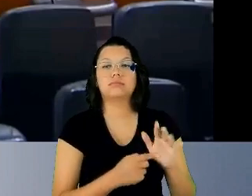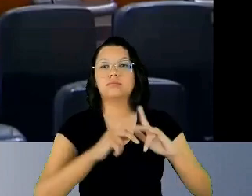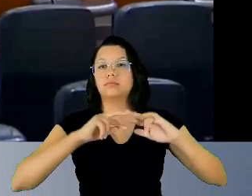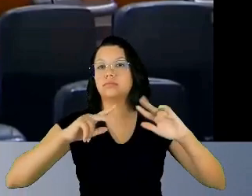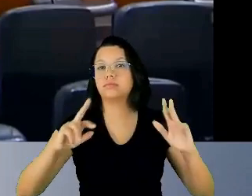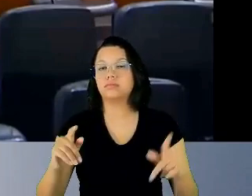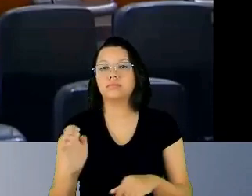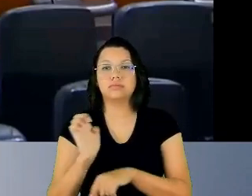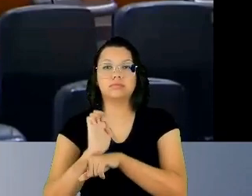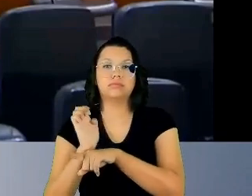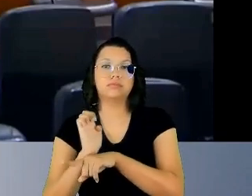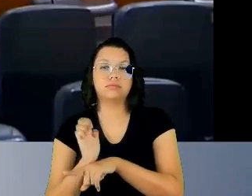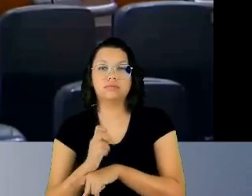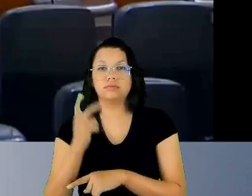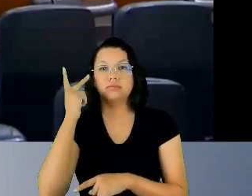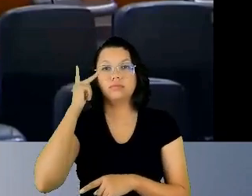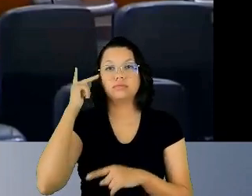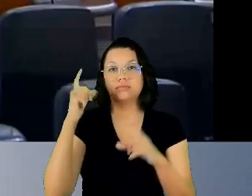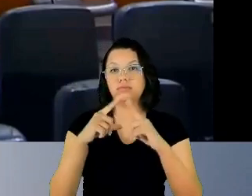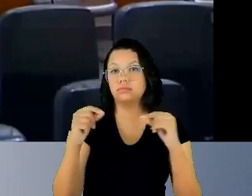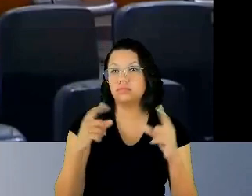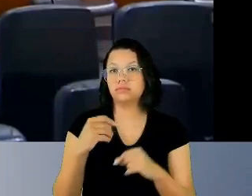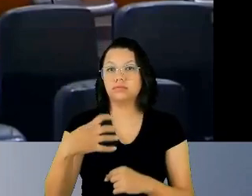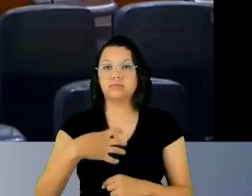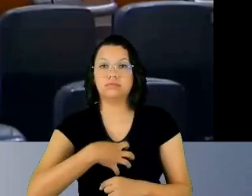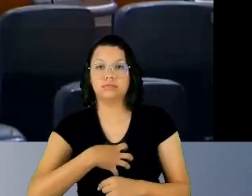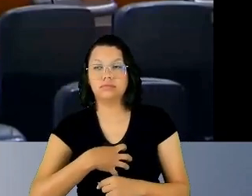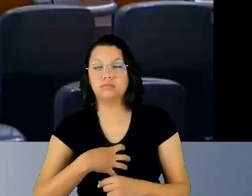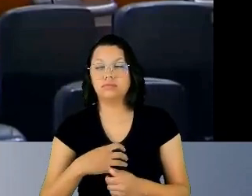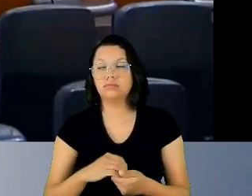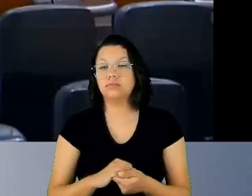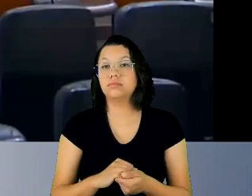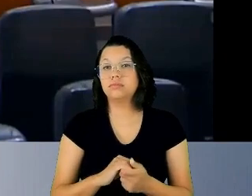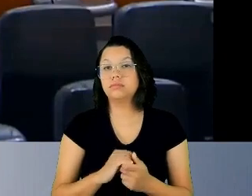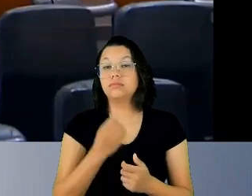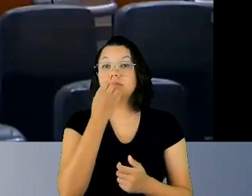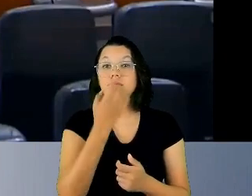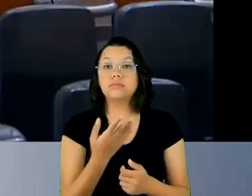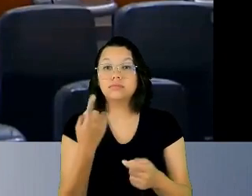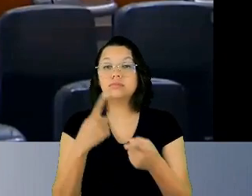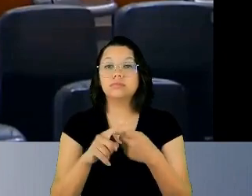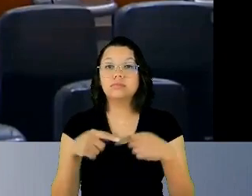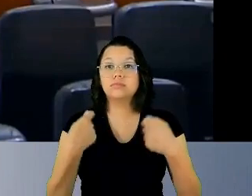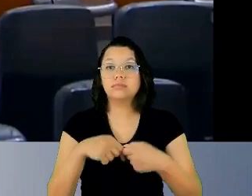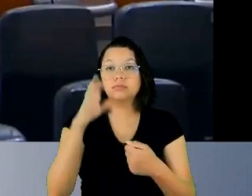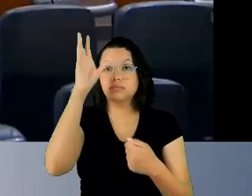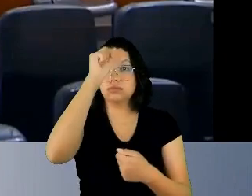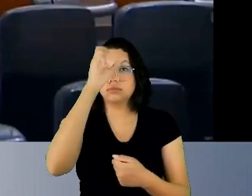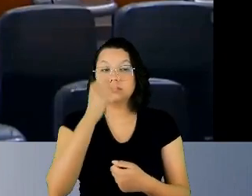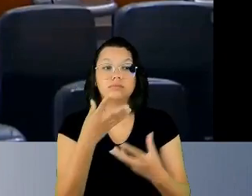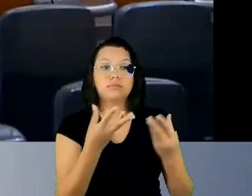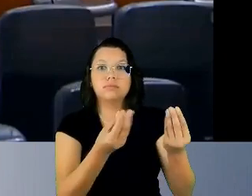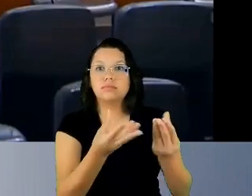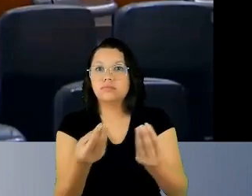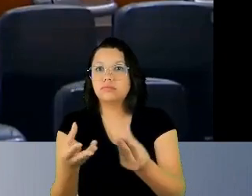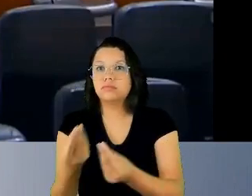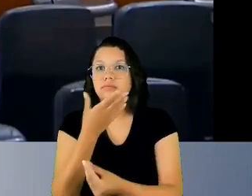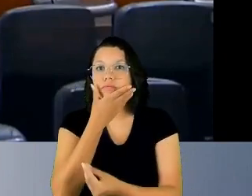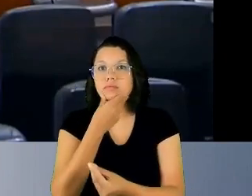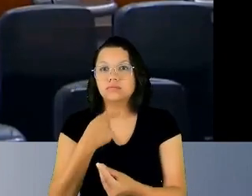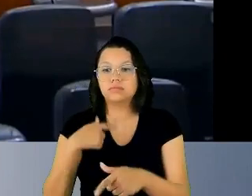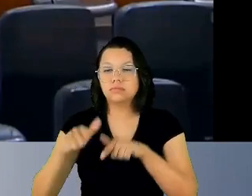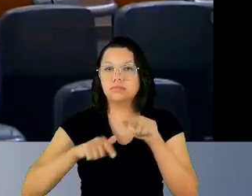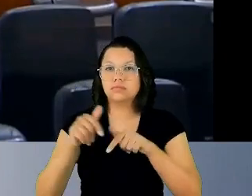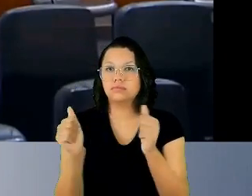tipo São Paulo, Brasília, Salvador. E é bom, porque tem que aprender. Muitos meninos que eu trabalho junto